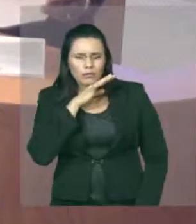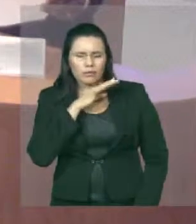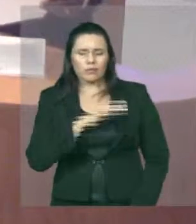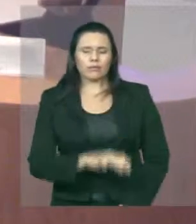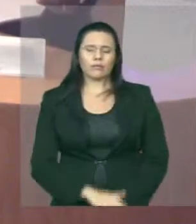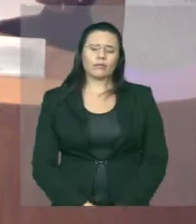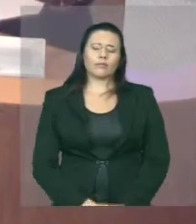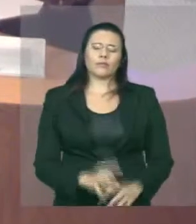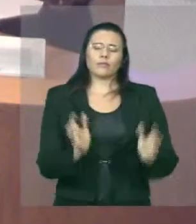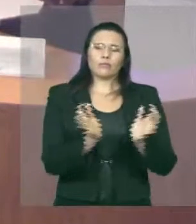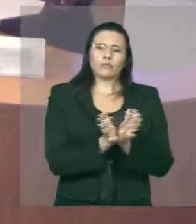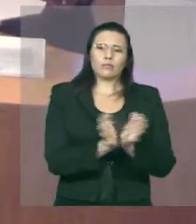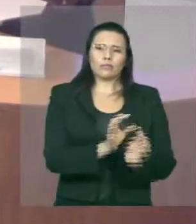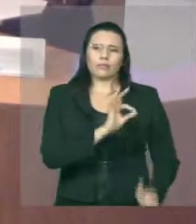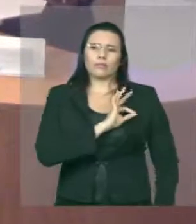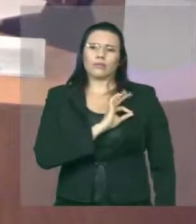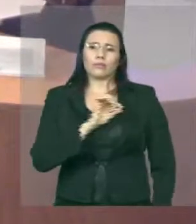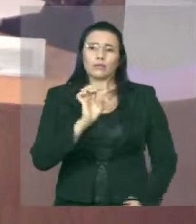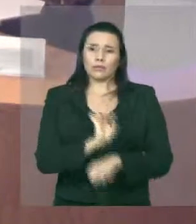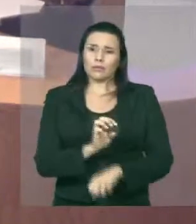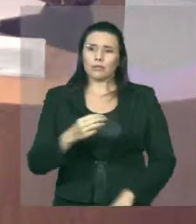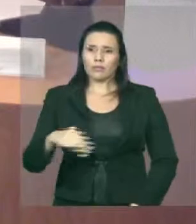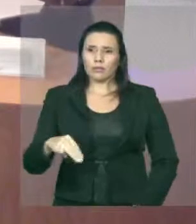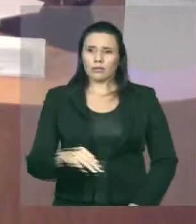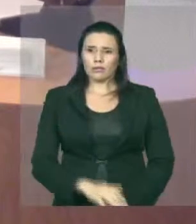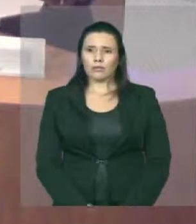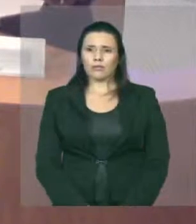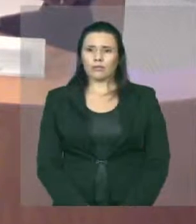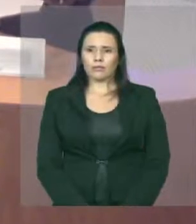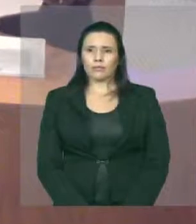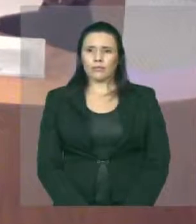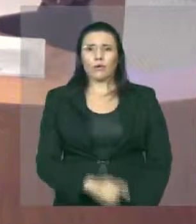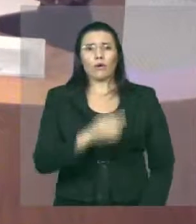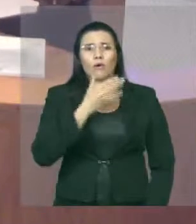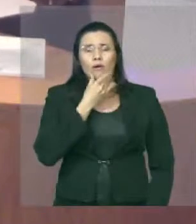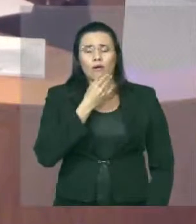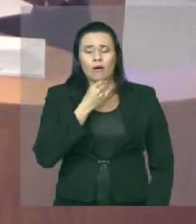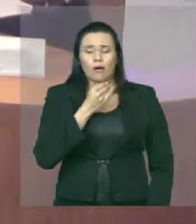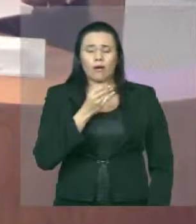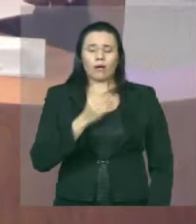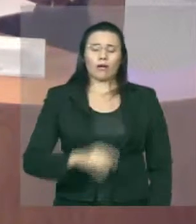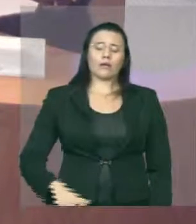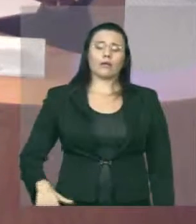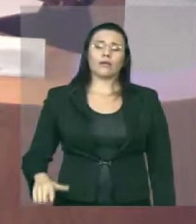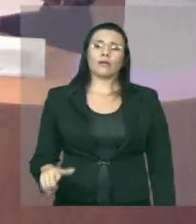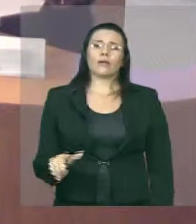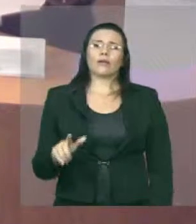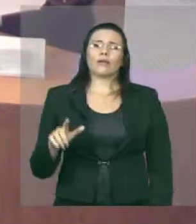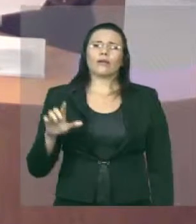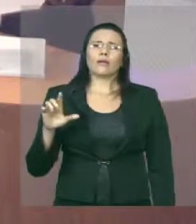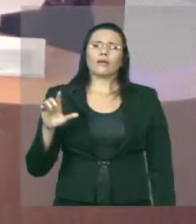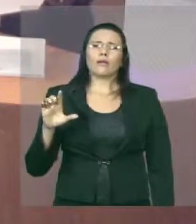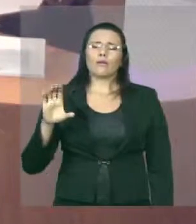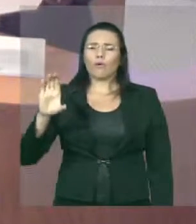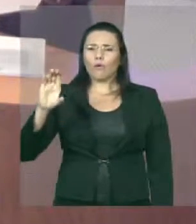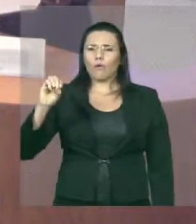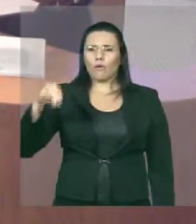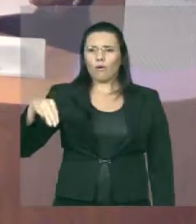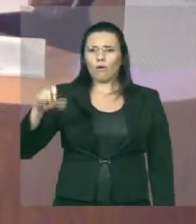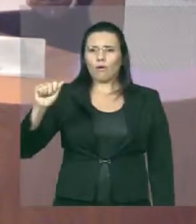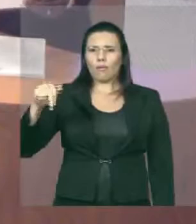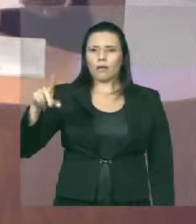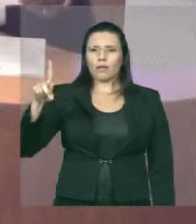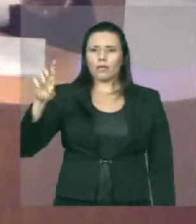Mais precisamente, na pessoa do comandante 15º Batalhão, que é o senhor Miguel Gomes